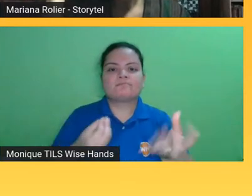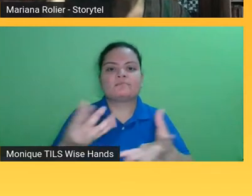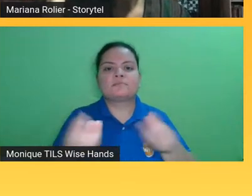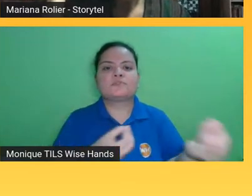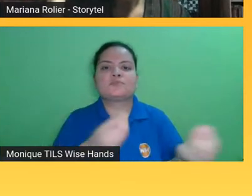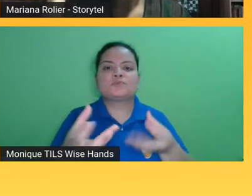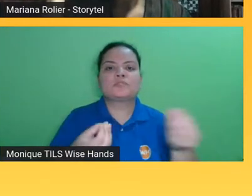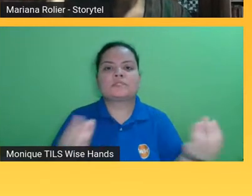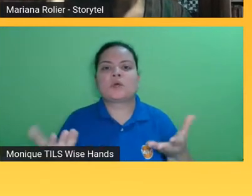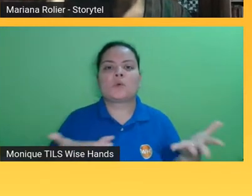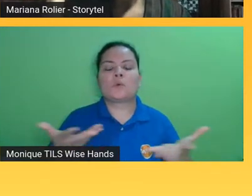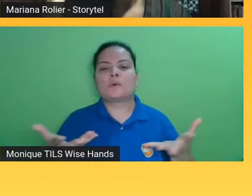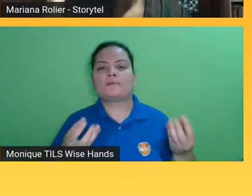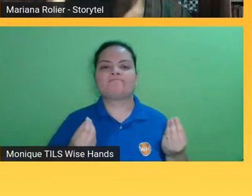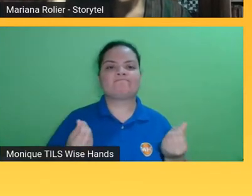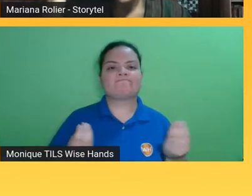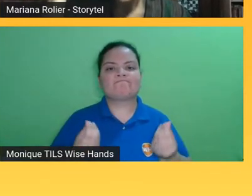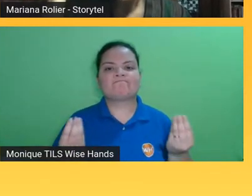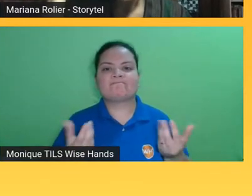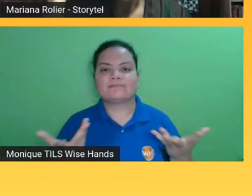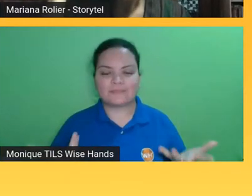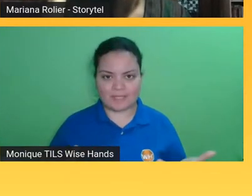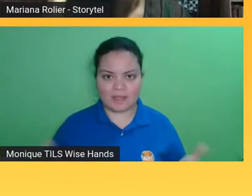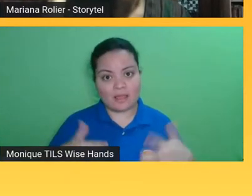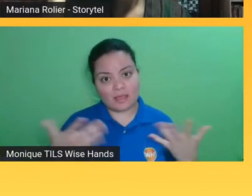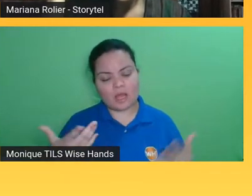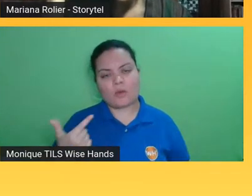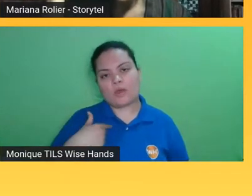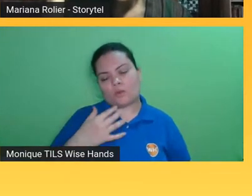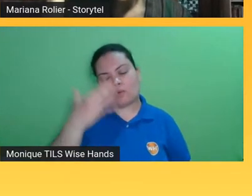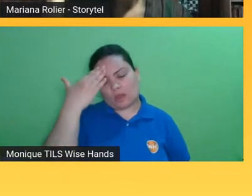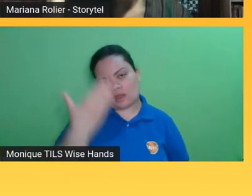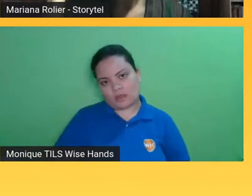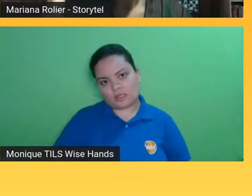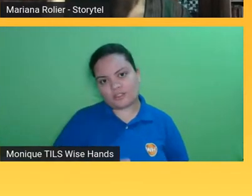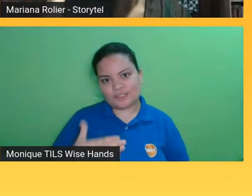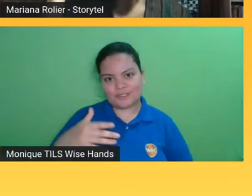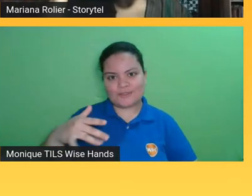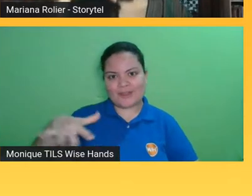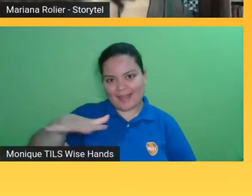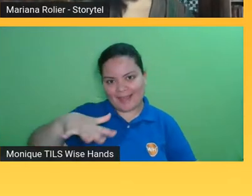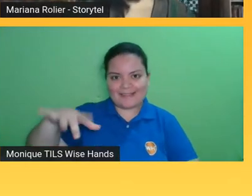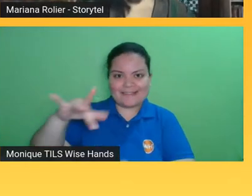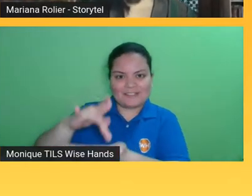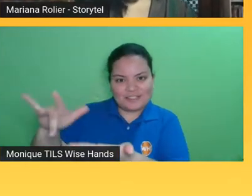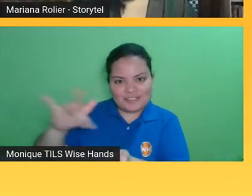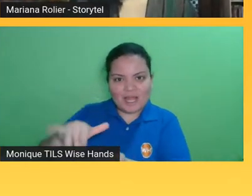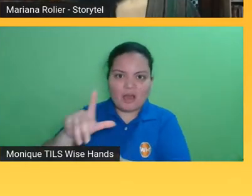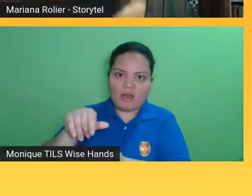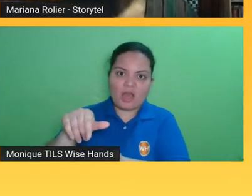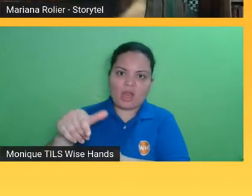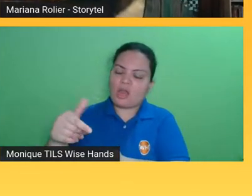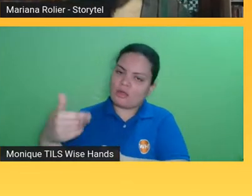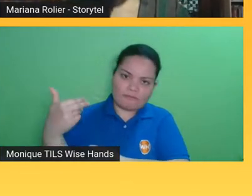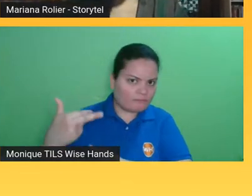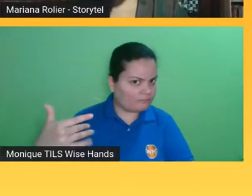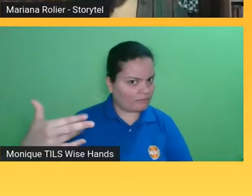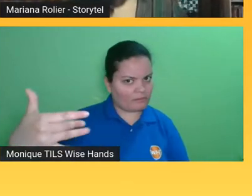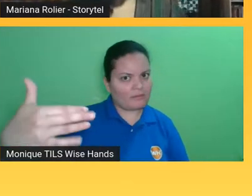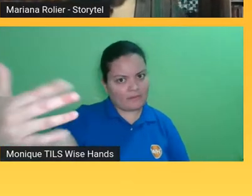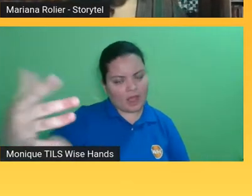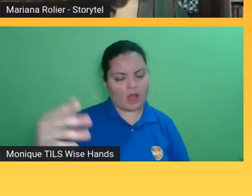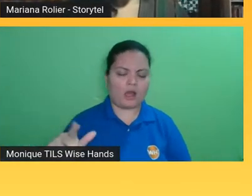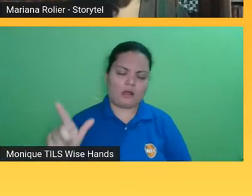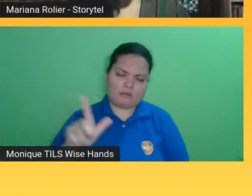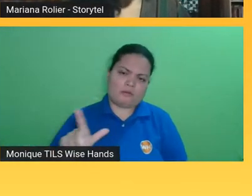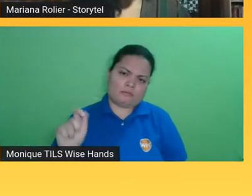então o digital vem é pra ficar eu acredito nisso é obviamente que o formato desse digital ele muda né é